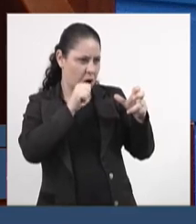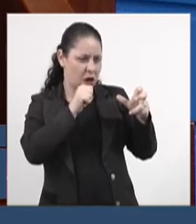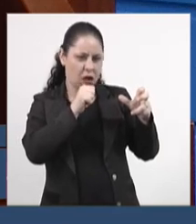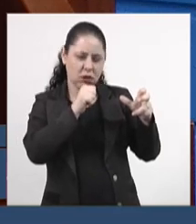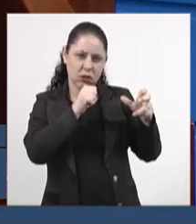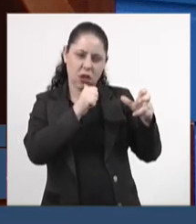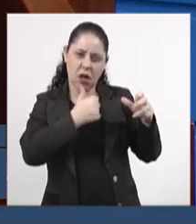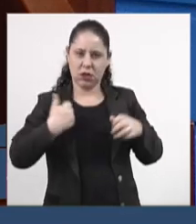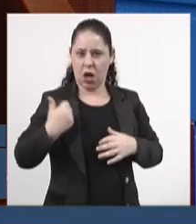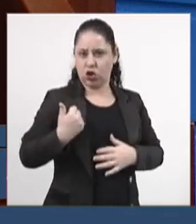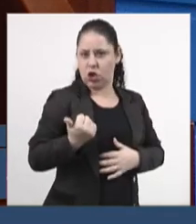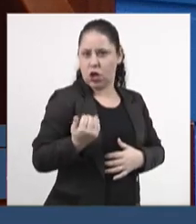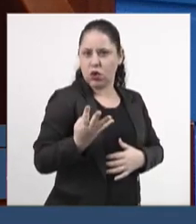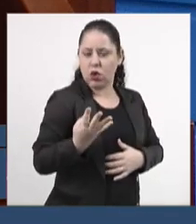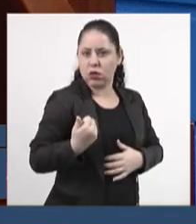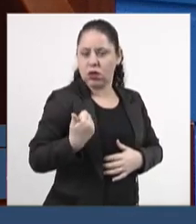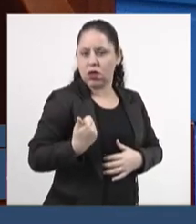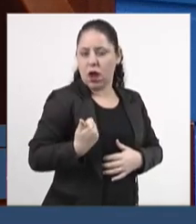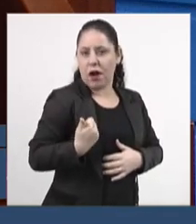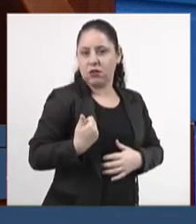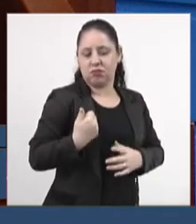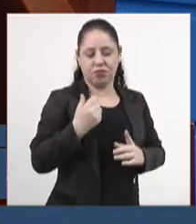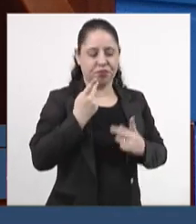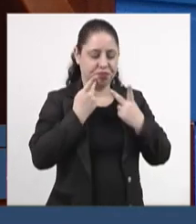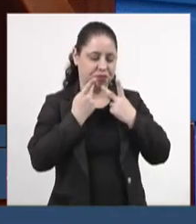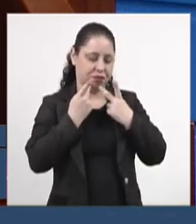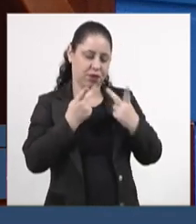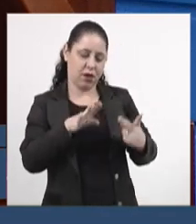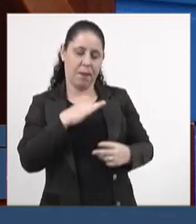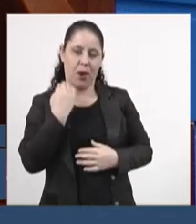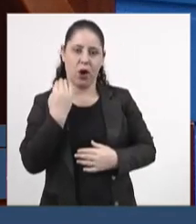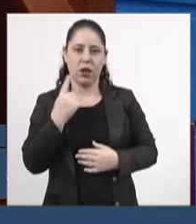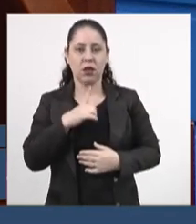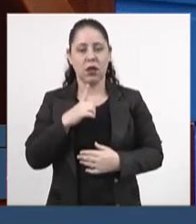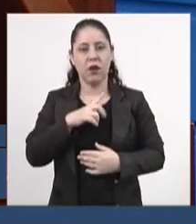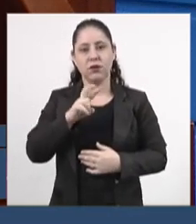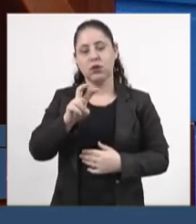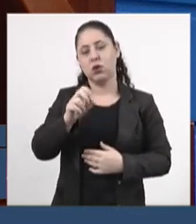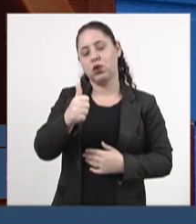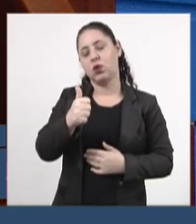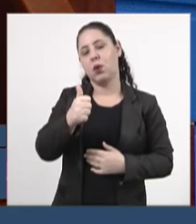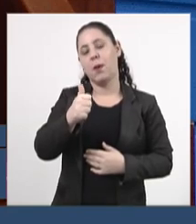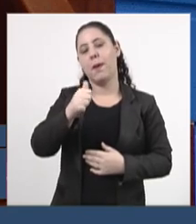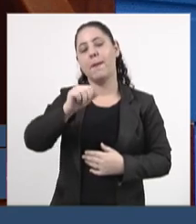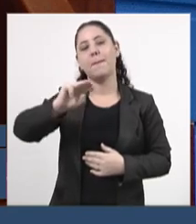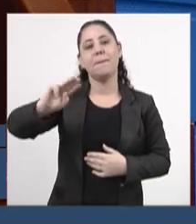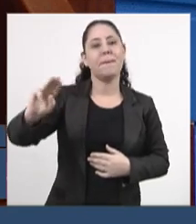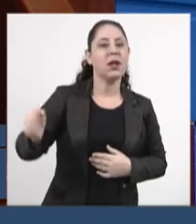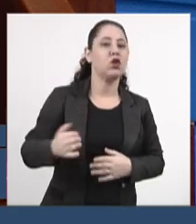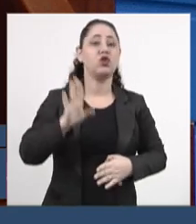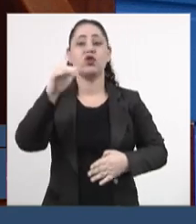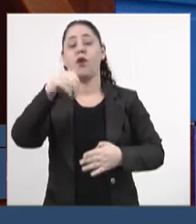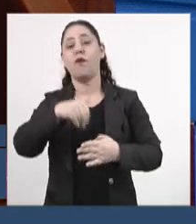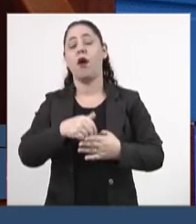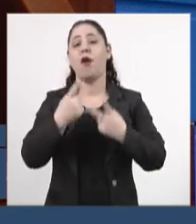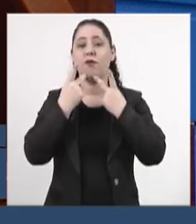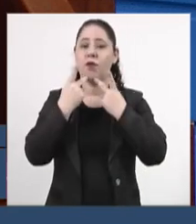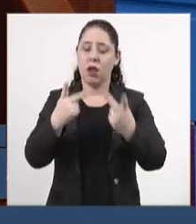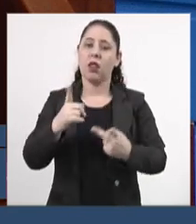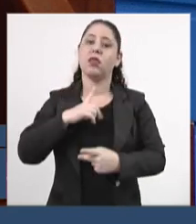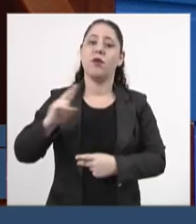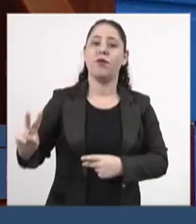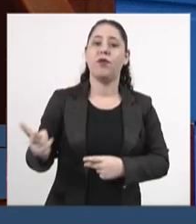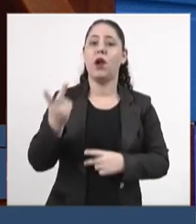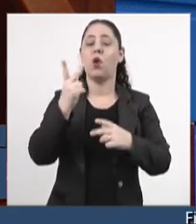de 14 anos, caçoou de mortos e teve 51 milhões de votos, afirmando ter